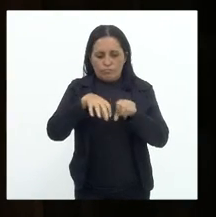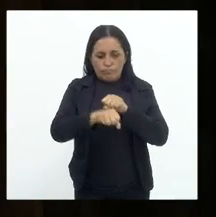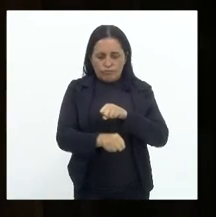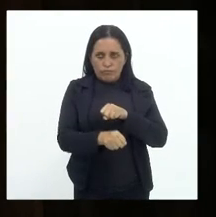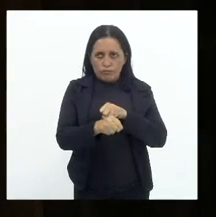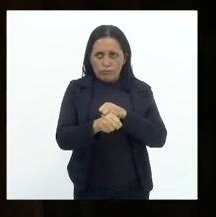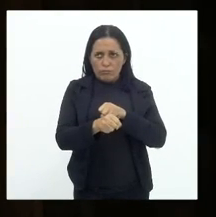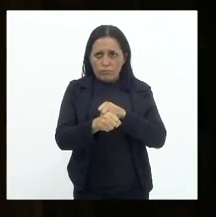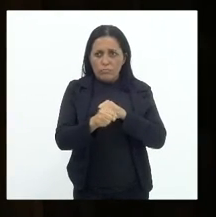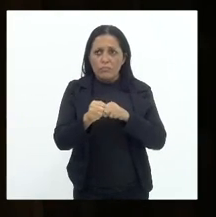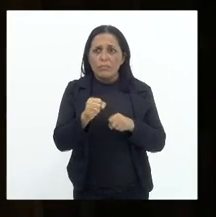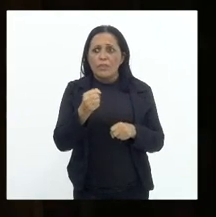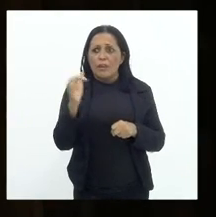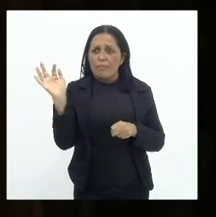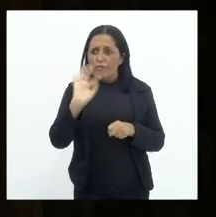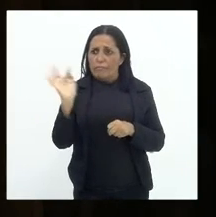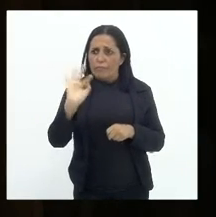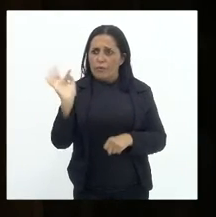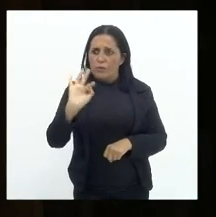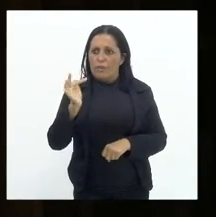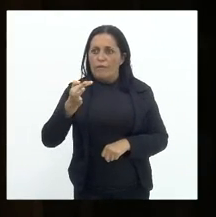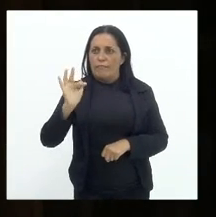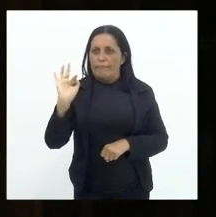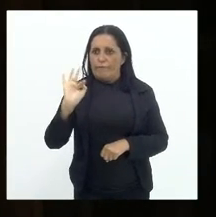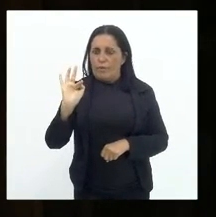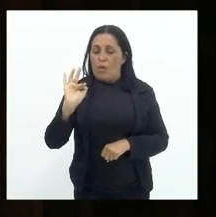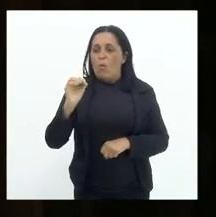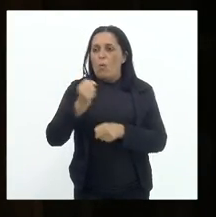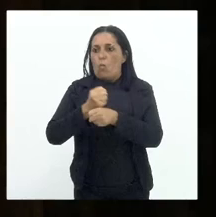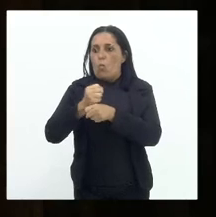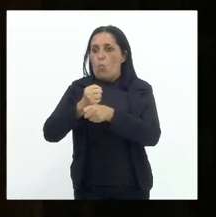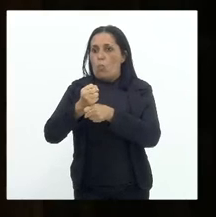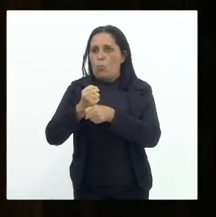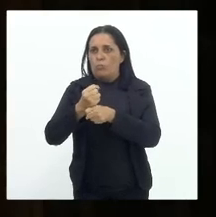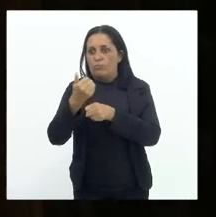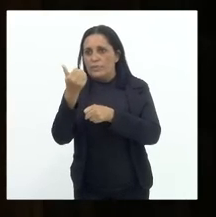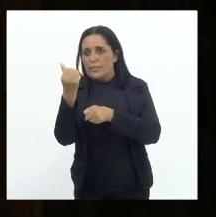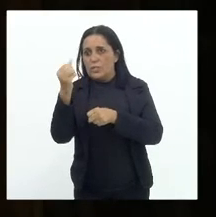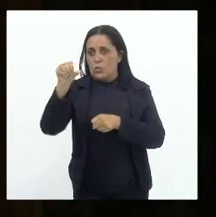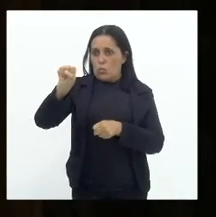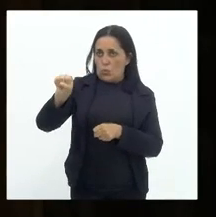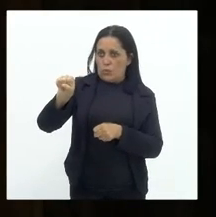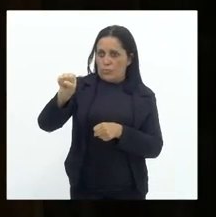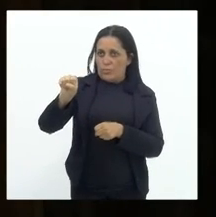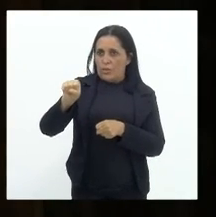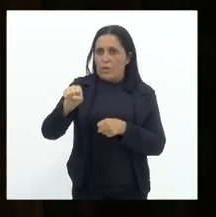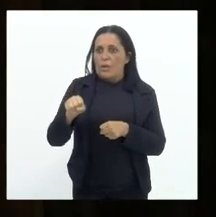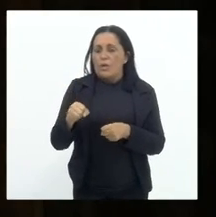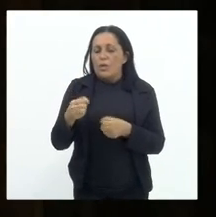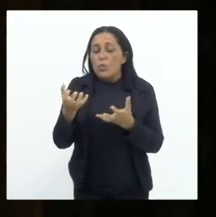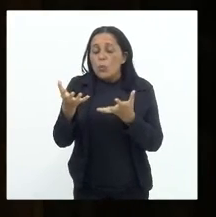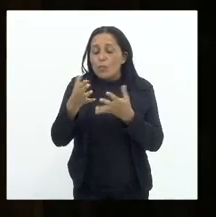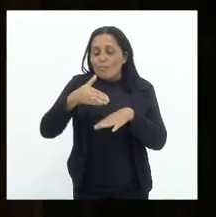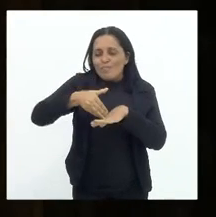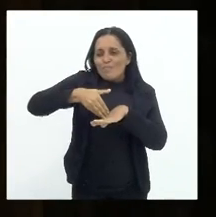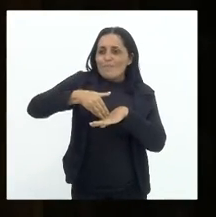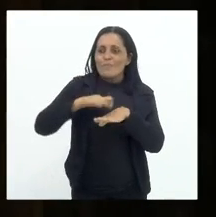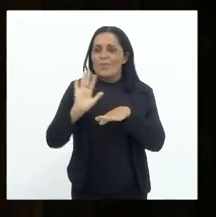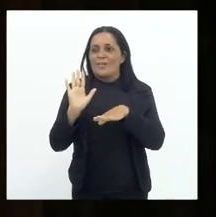passei pela Universidade nos idos de 68. O que a gente mais queria em 68